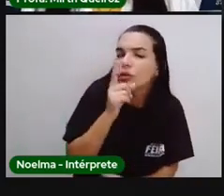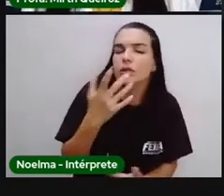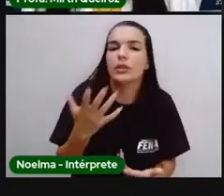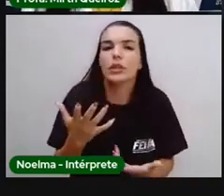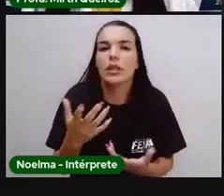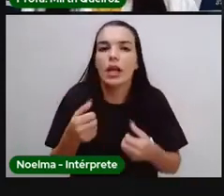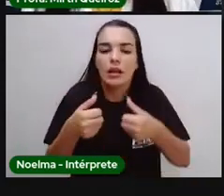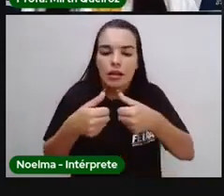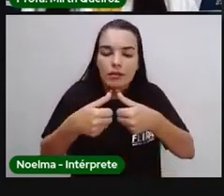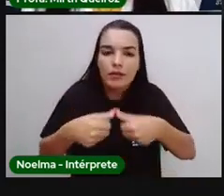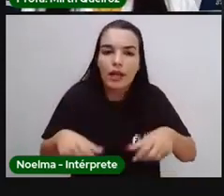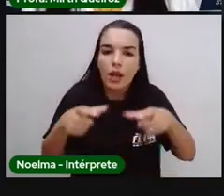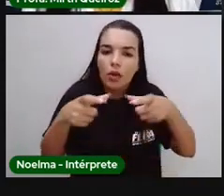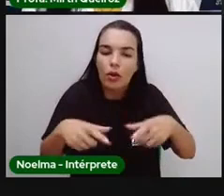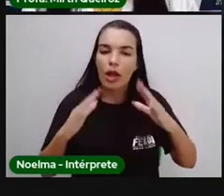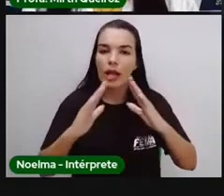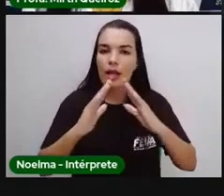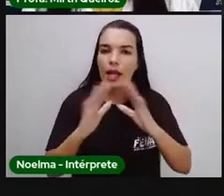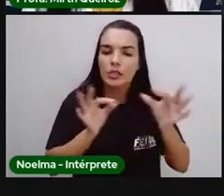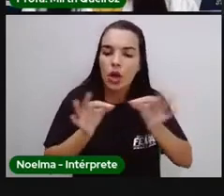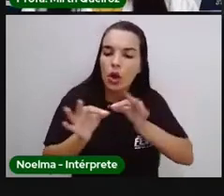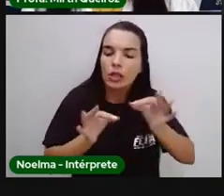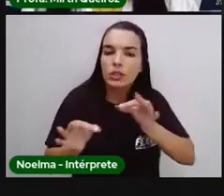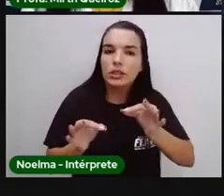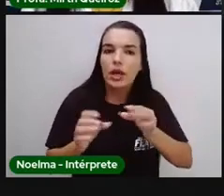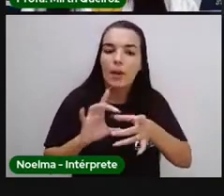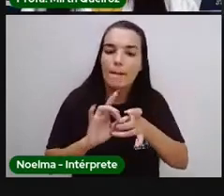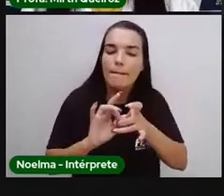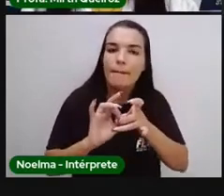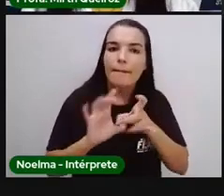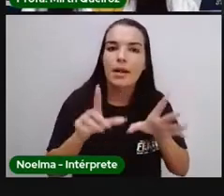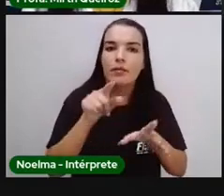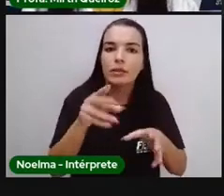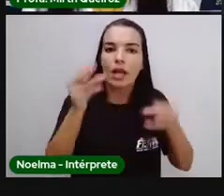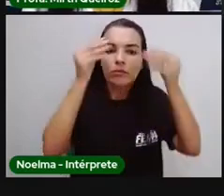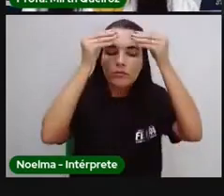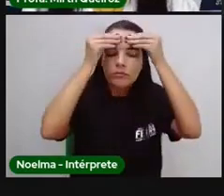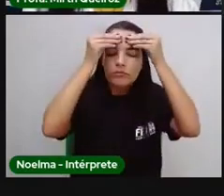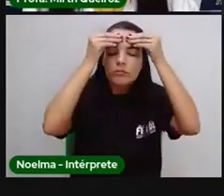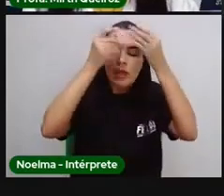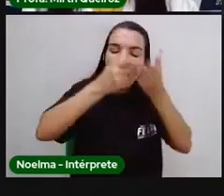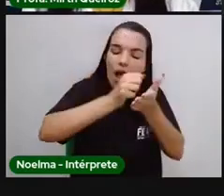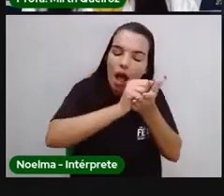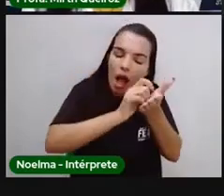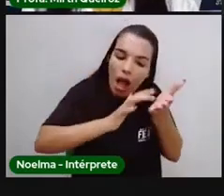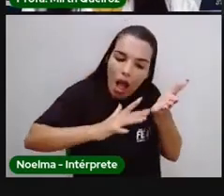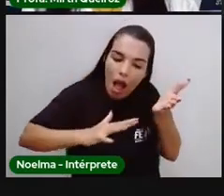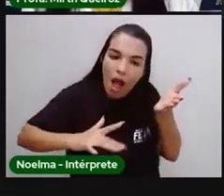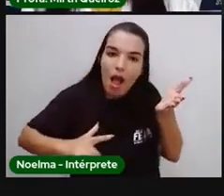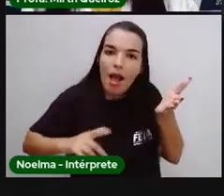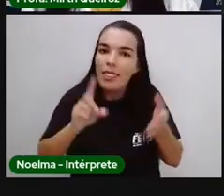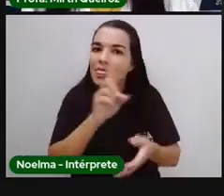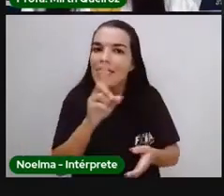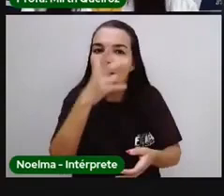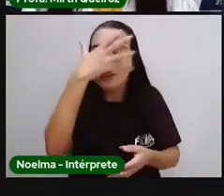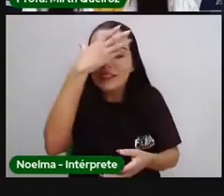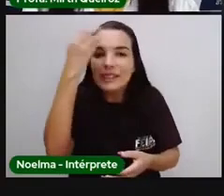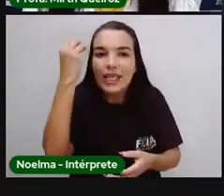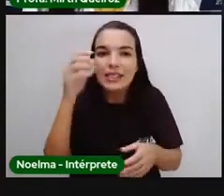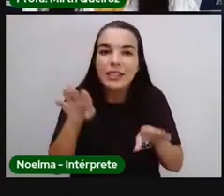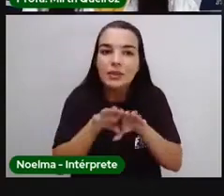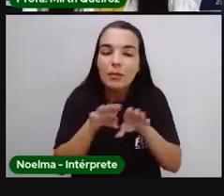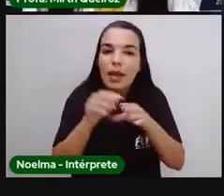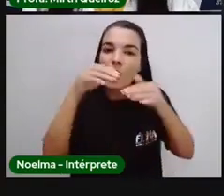Um local organizado que permita a vocês se concentrarem melhor nas atividades. Não esqueçam também de